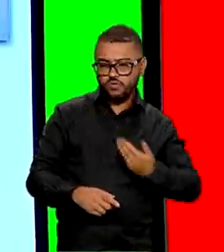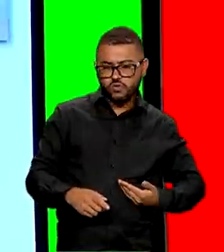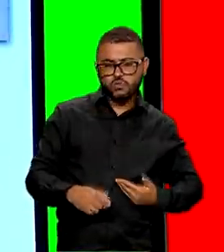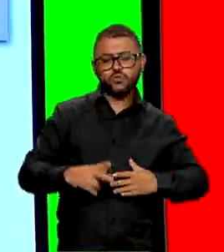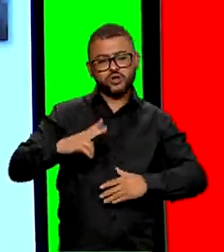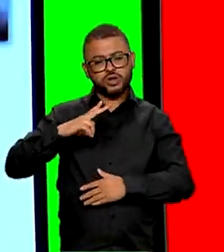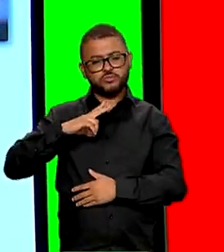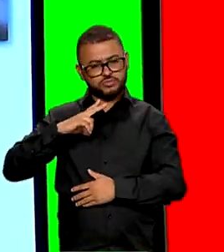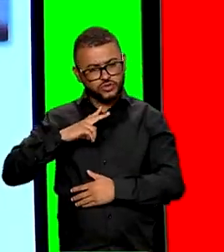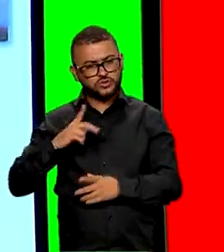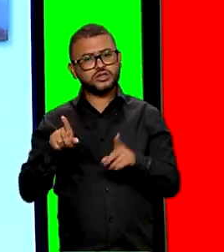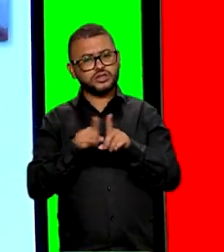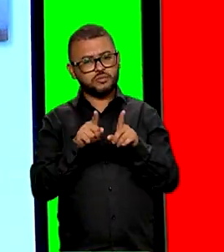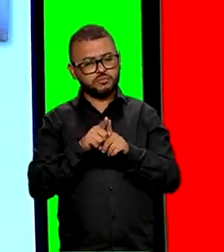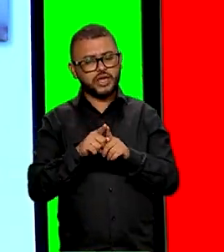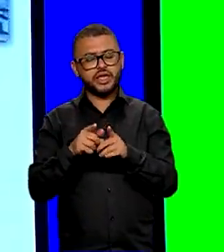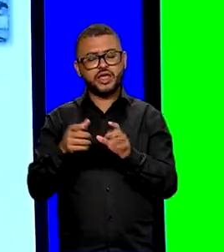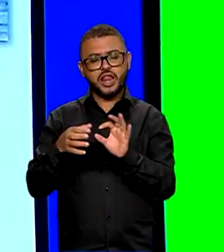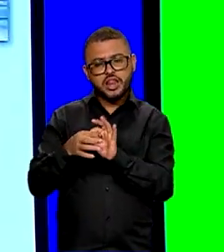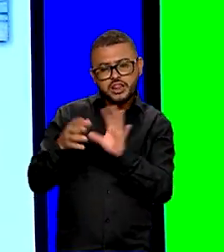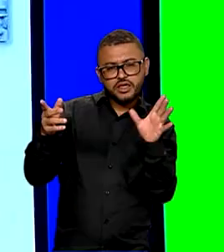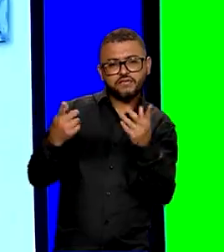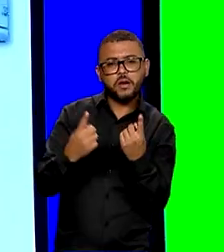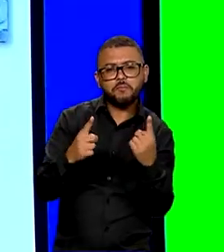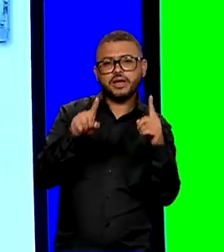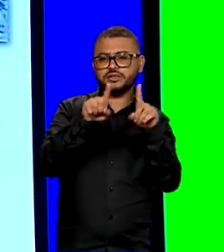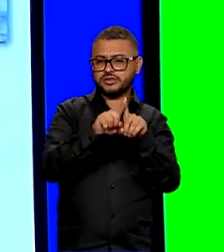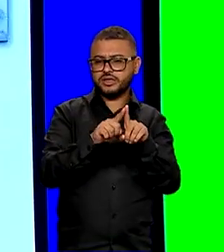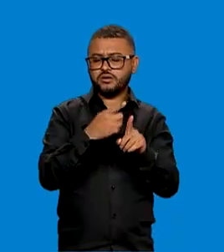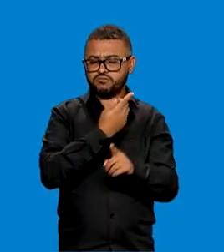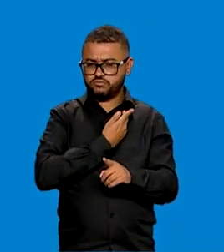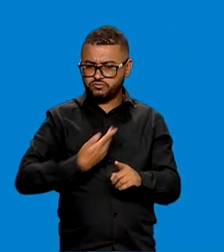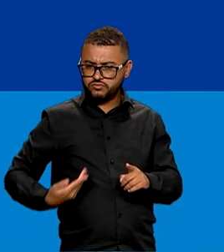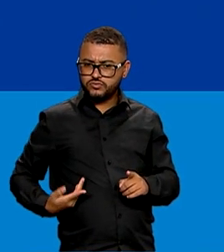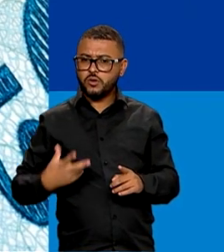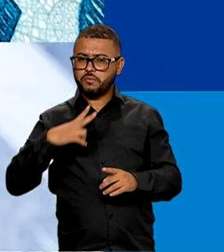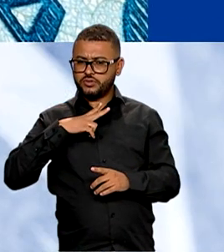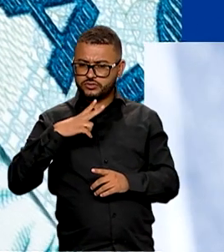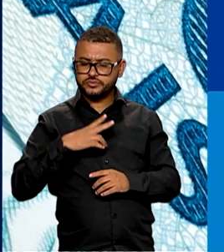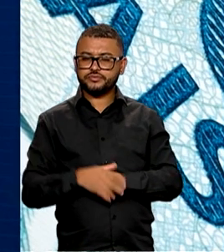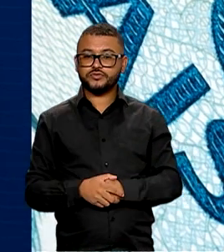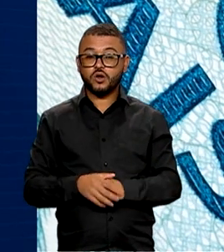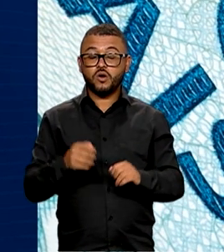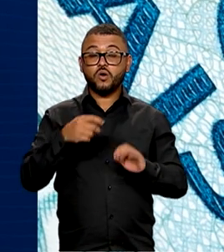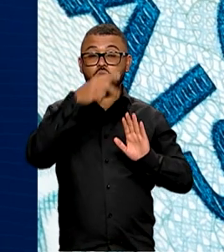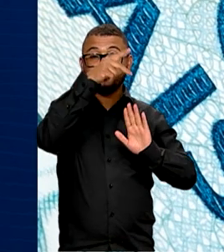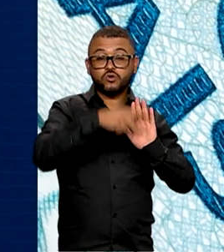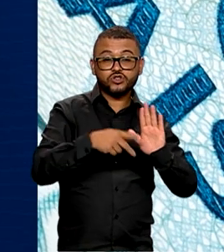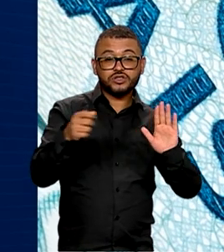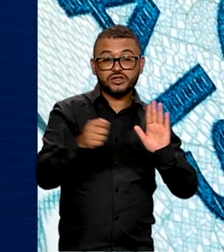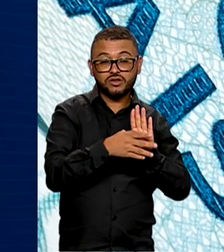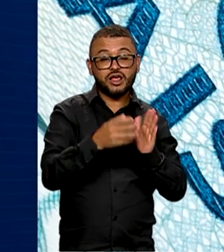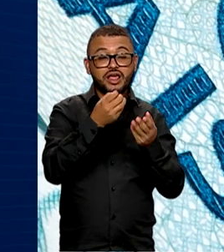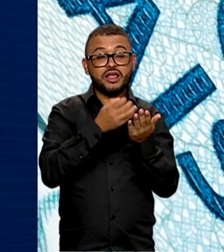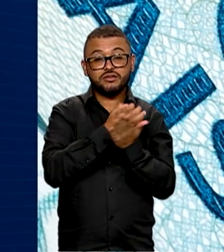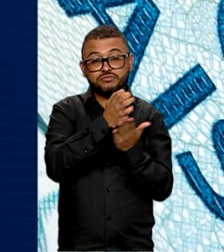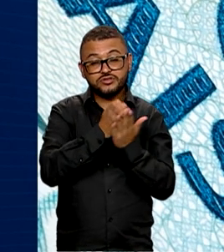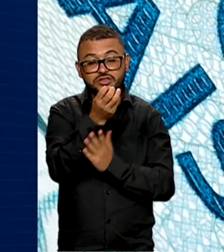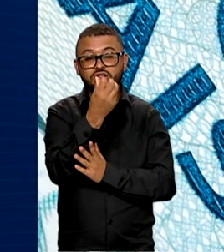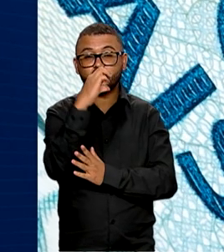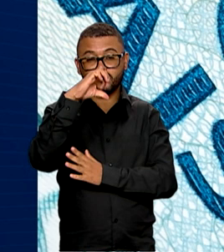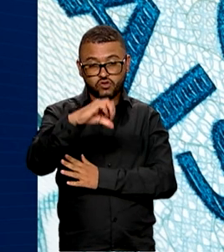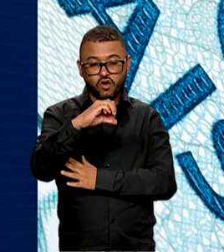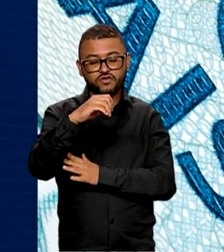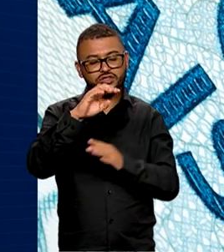privado, por meio de concessões e parcerias público-privadas. O novo PAC vai ser dividido em nove eixos. Inclusão